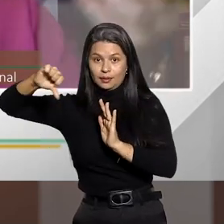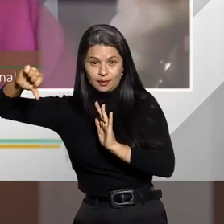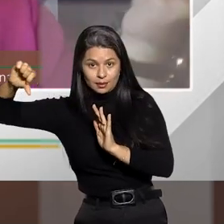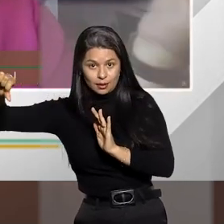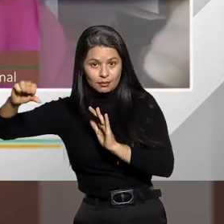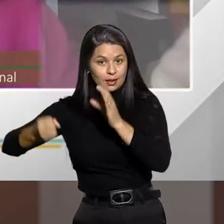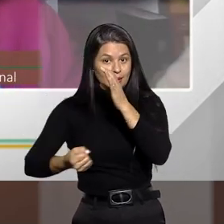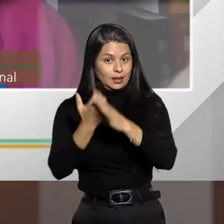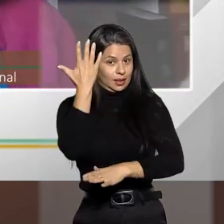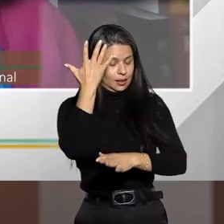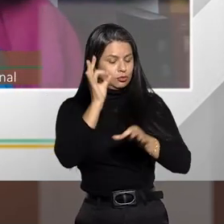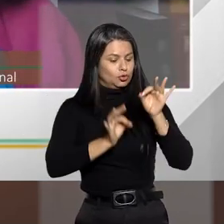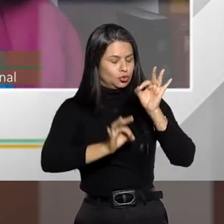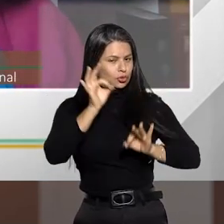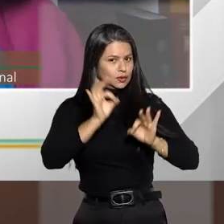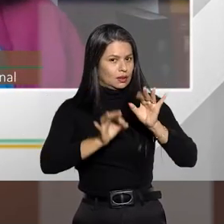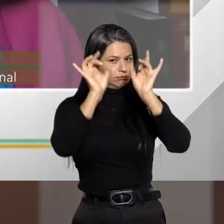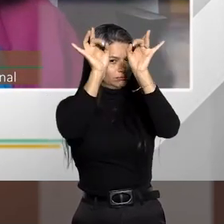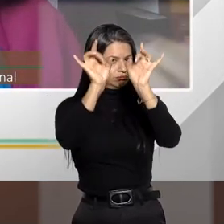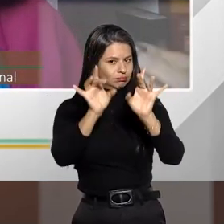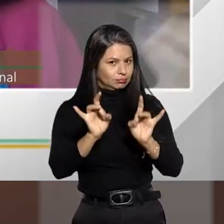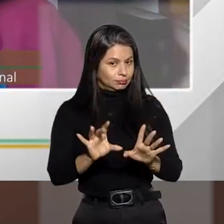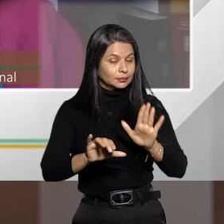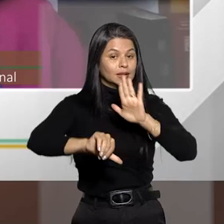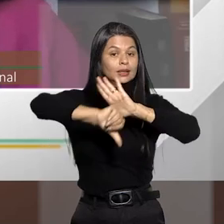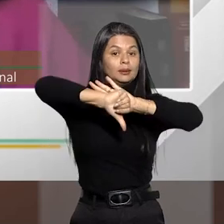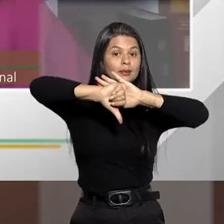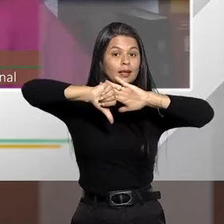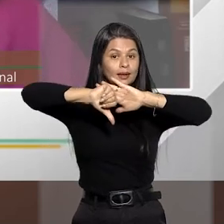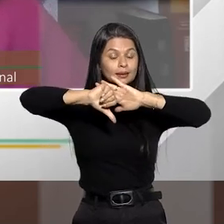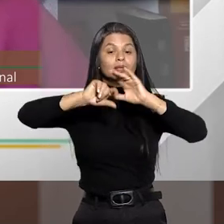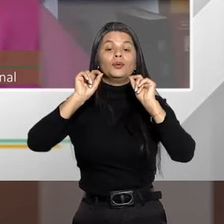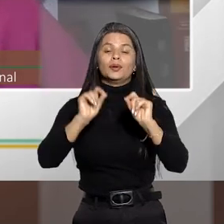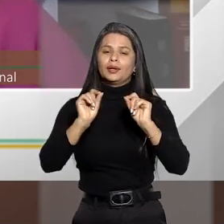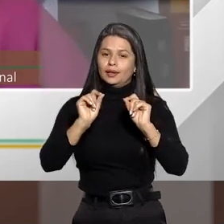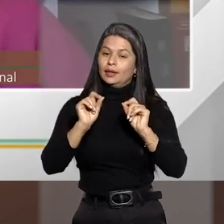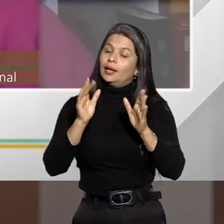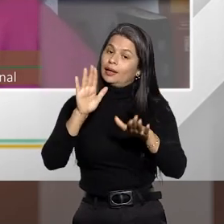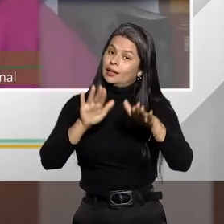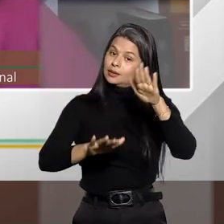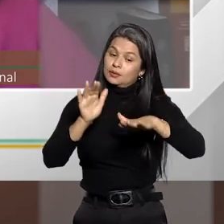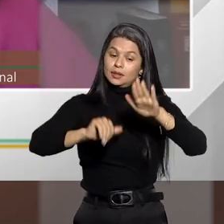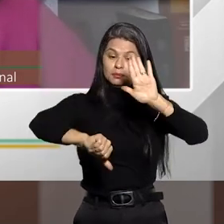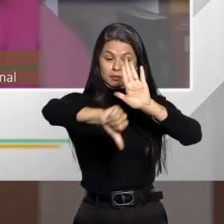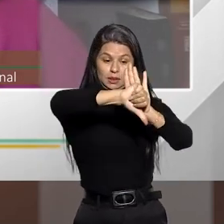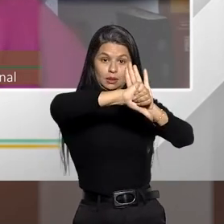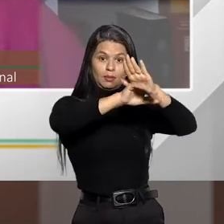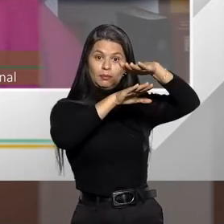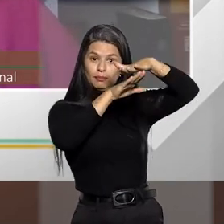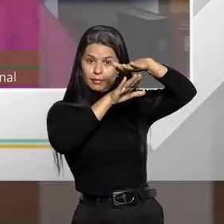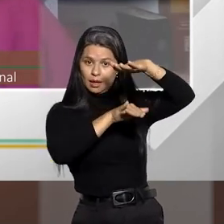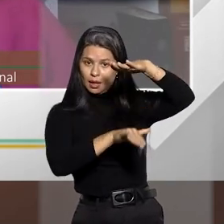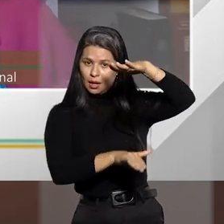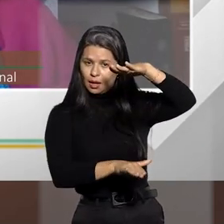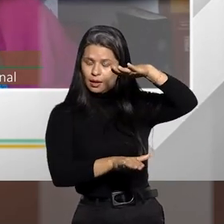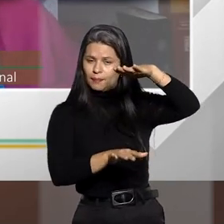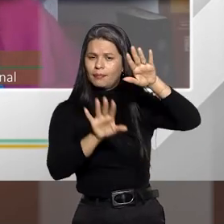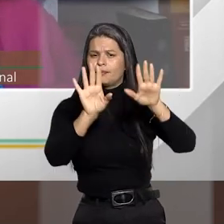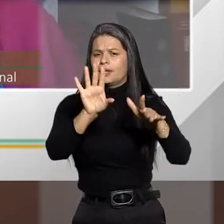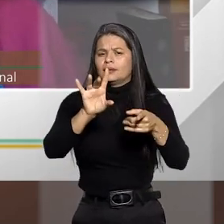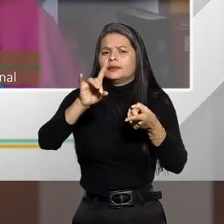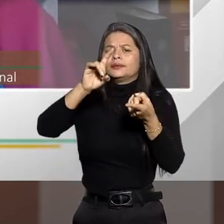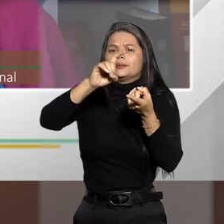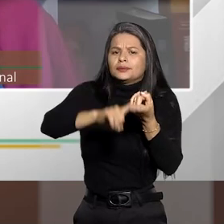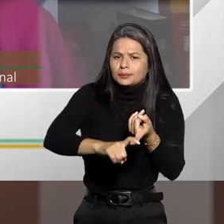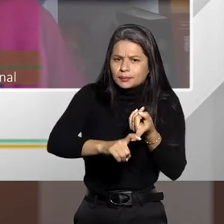cria os juizados especiais criminais para as infrações de menor potencial ofensivo. Mas a suspensão